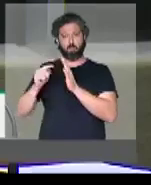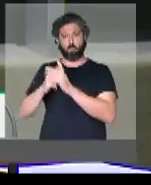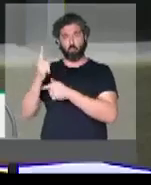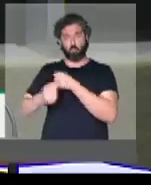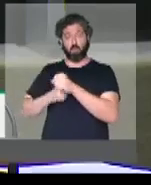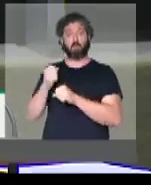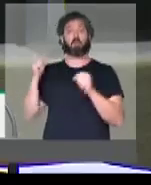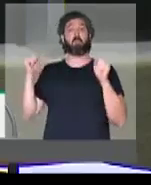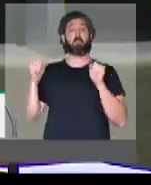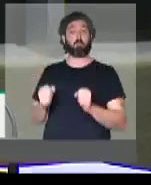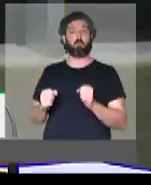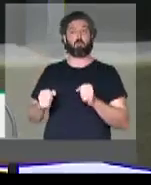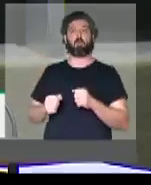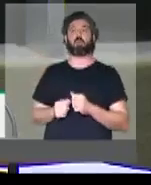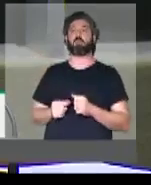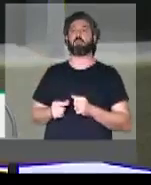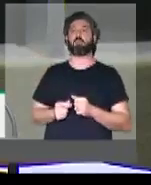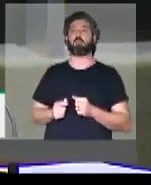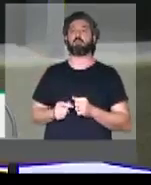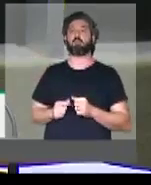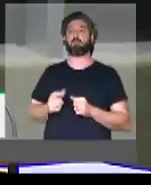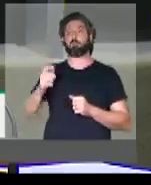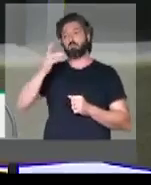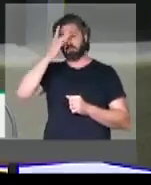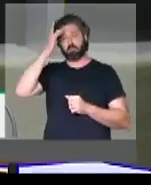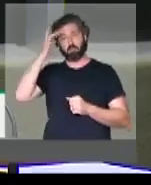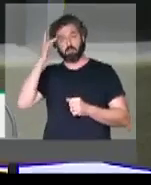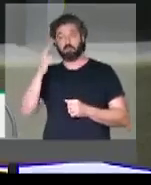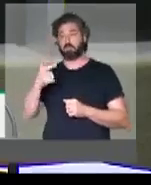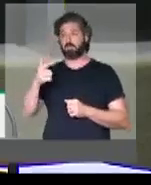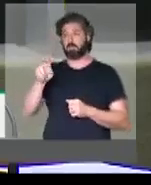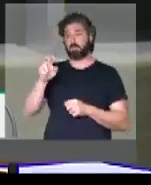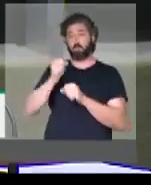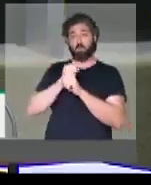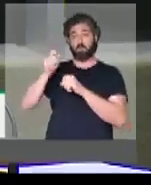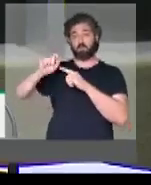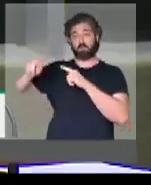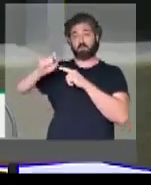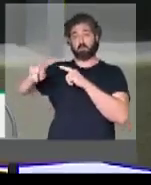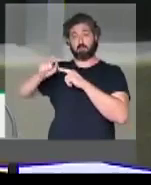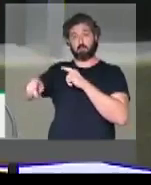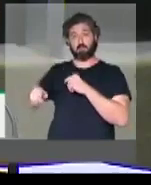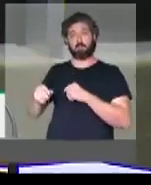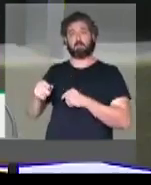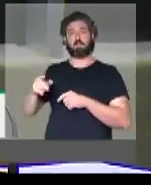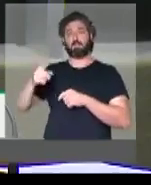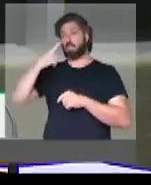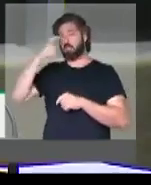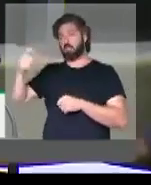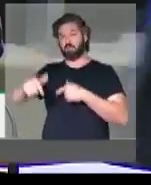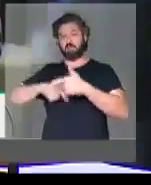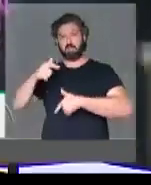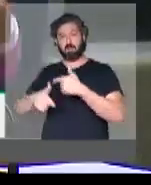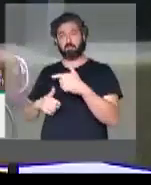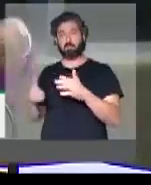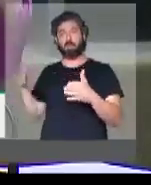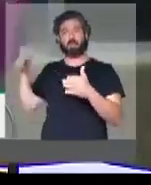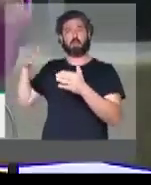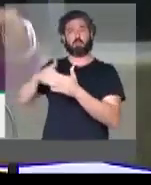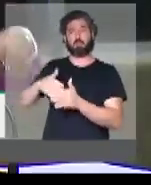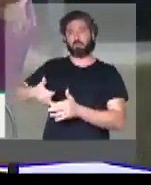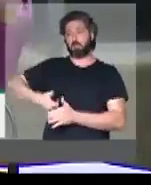podem levar um gari, por exemplo, que tem 25 anos de contribuição, até que trabalhar aos